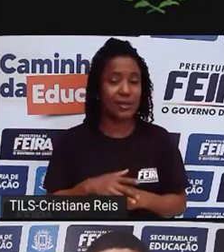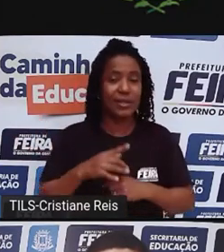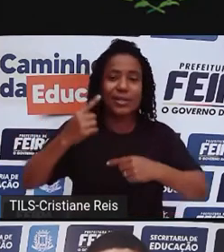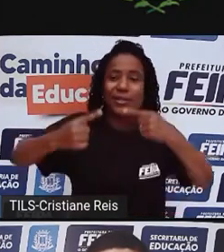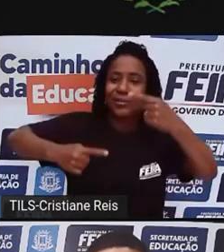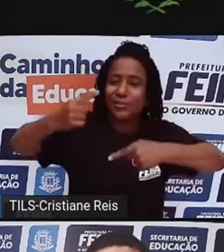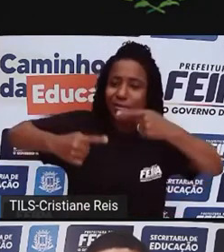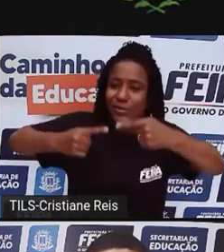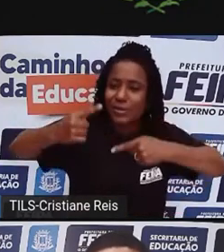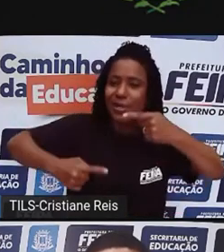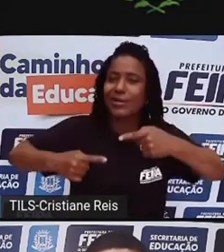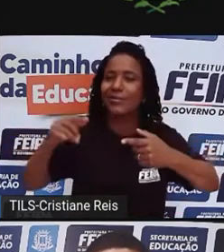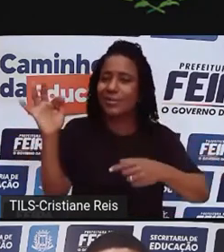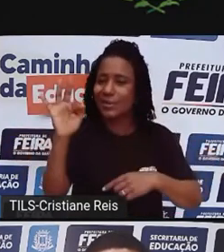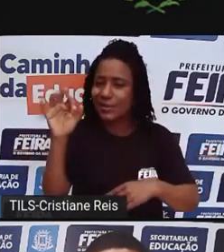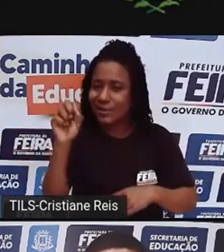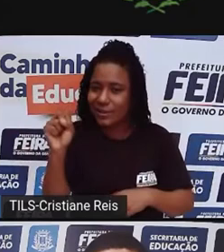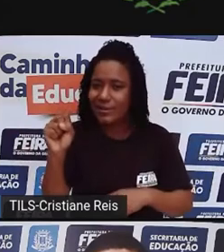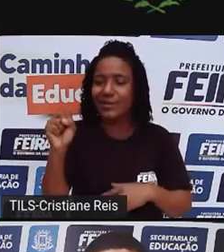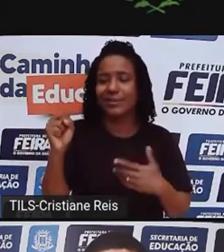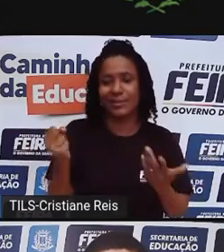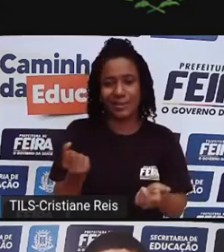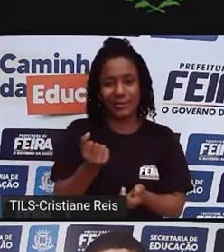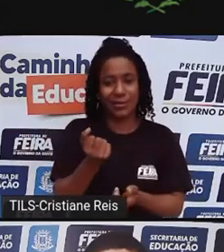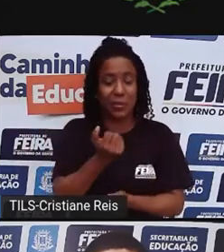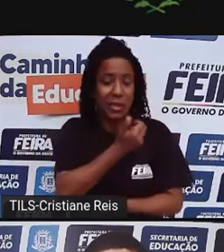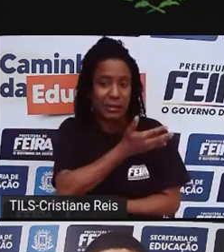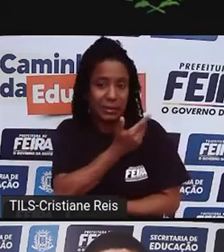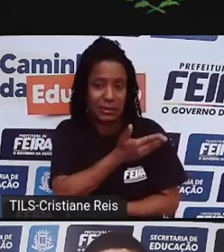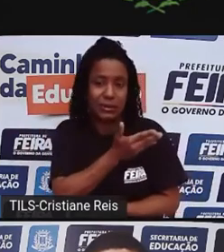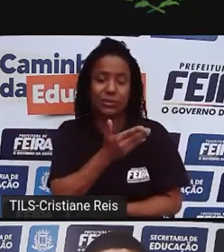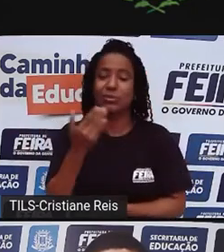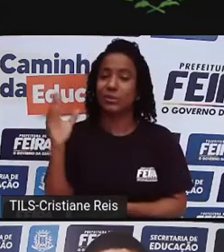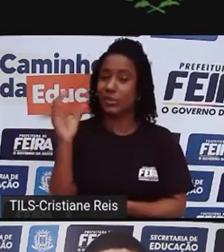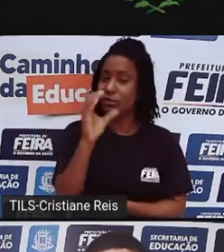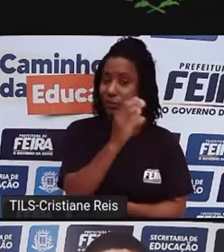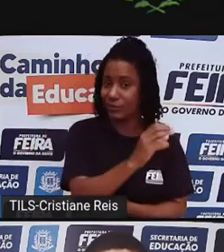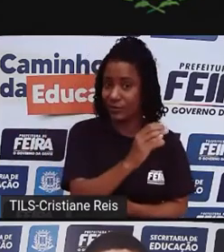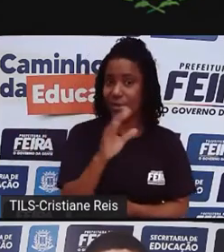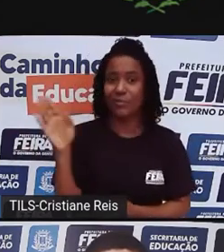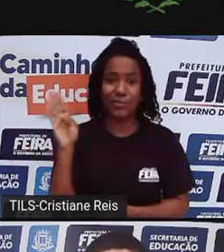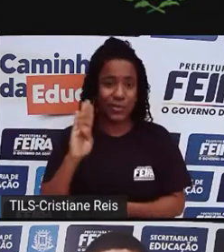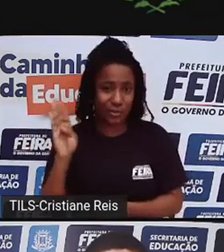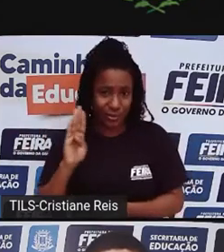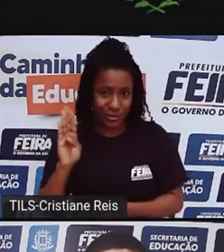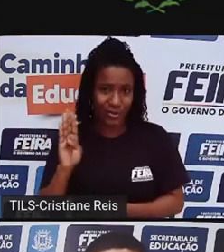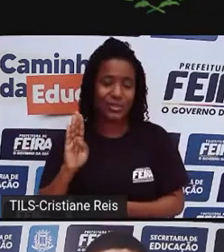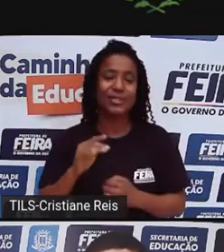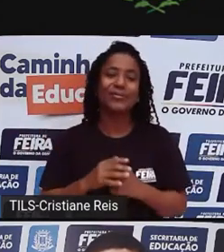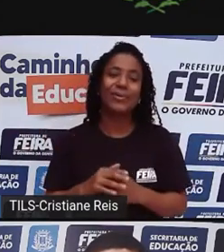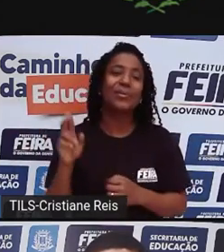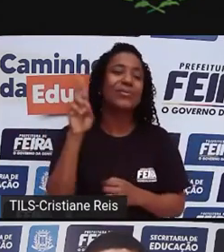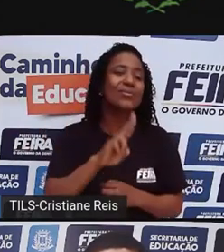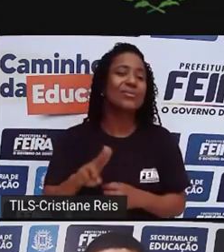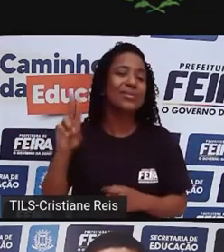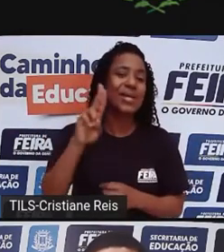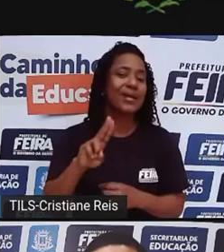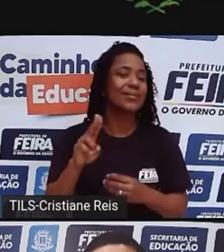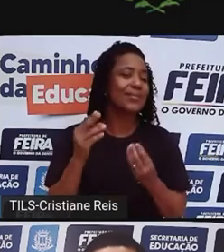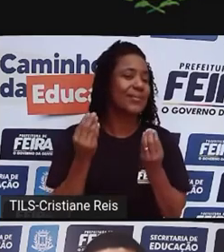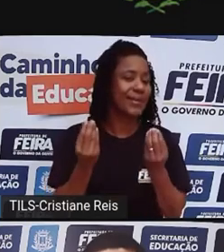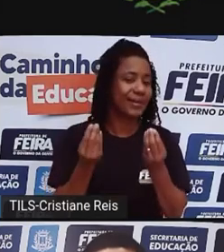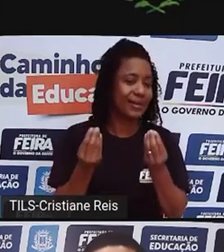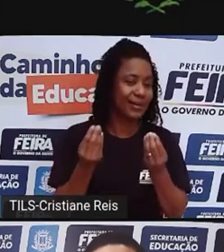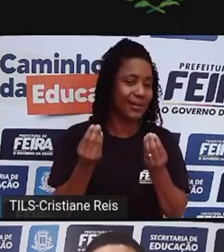biologia, do racismo científico, é saber que, historicamente, a biologia, ela foi utilizada para dizer que povos, que o